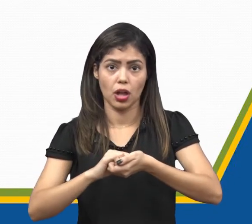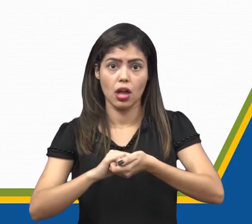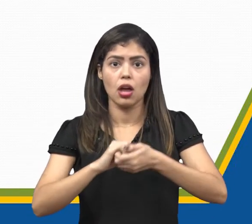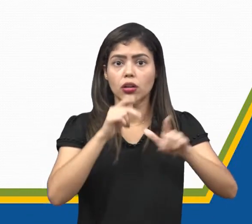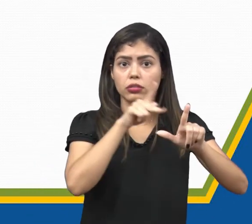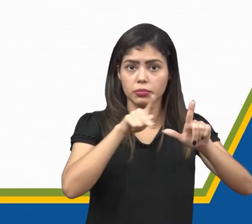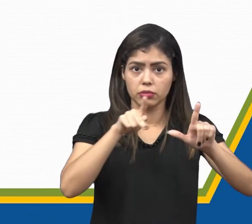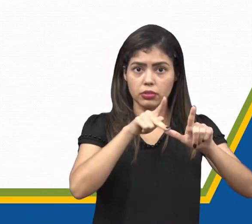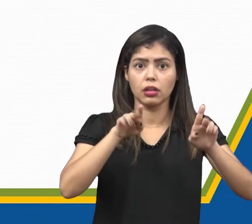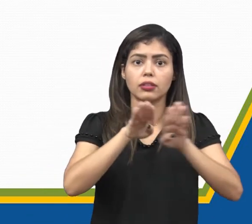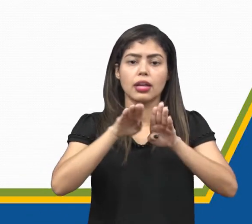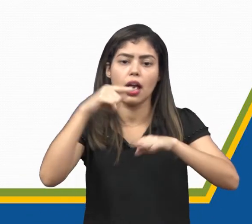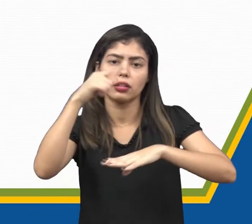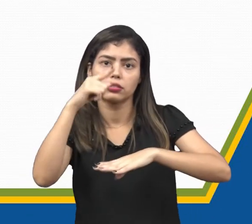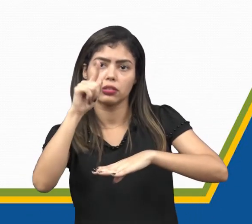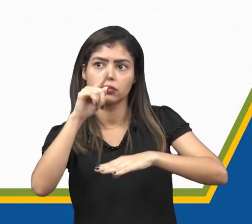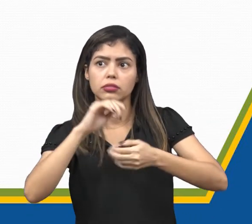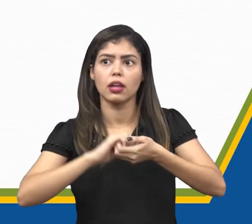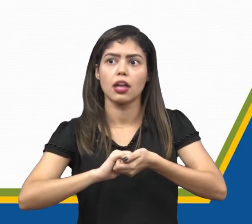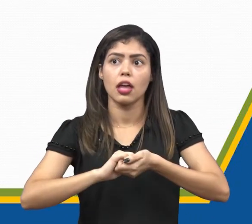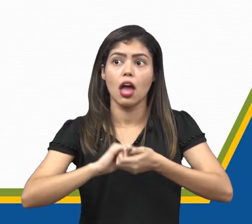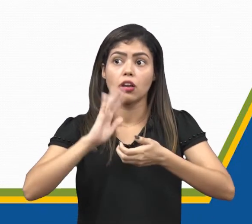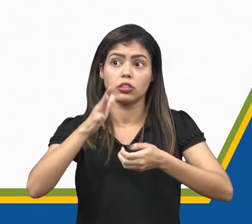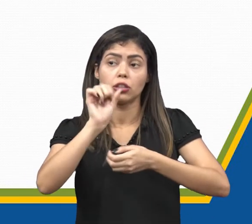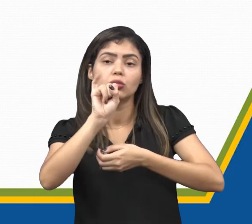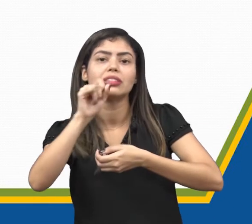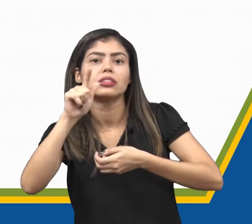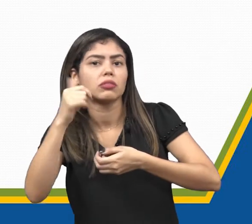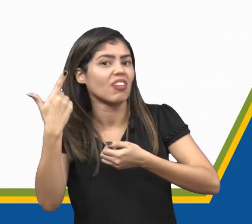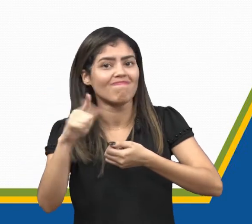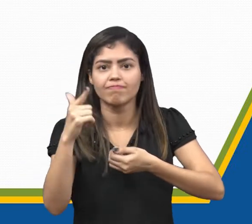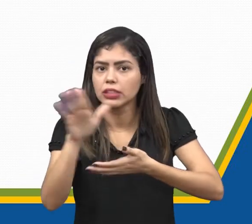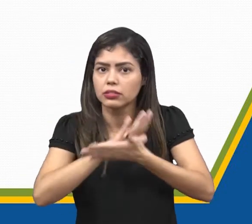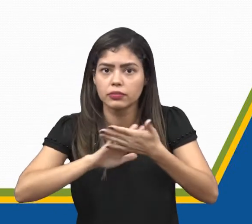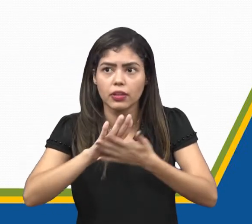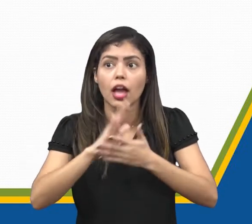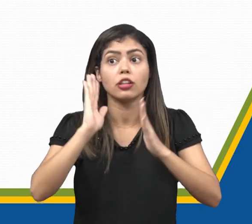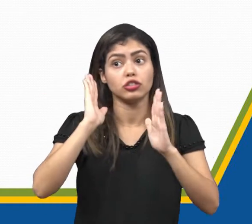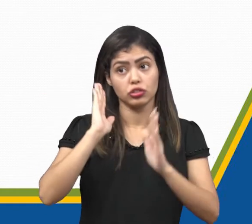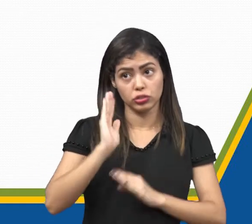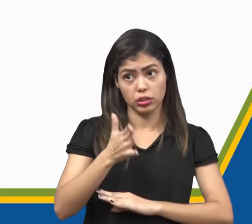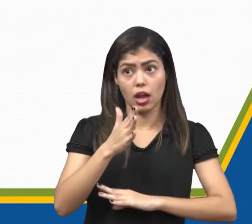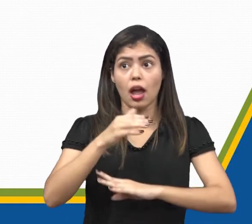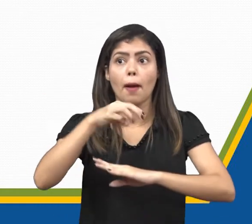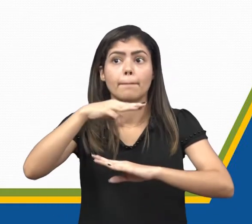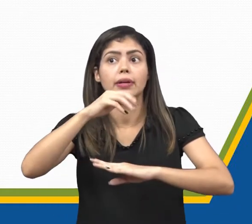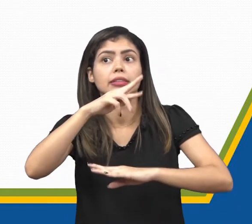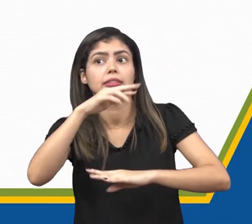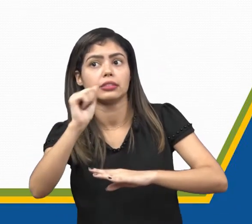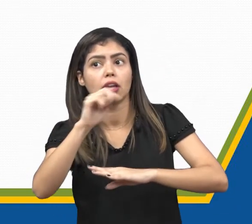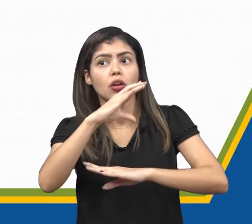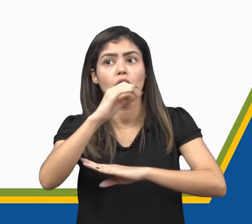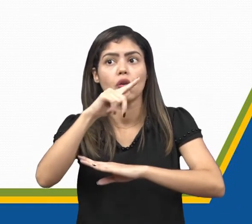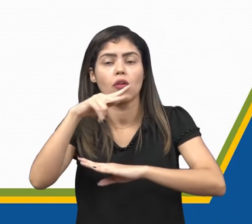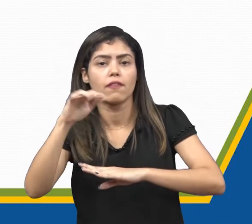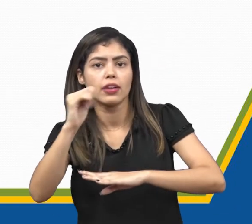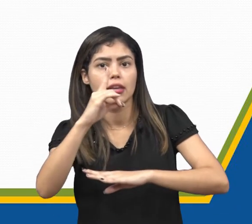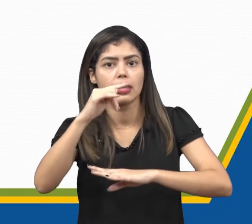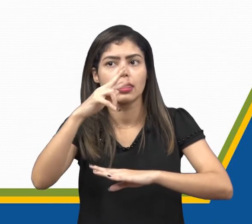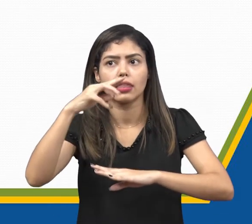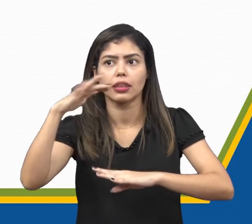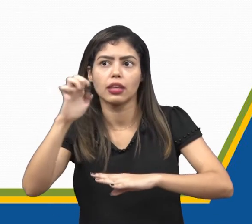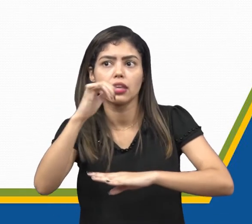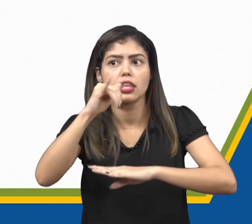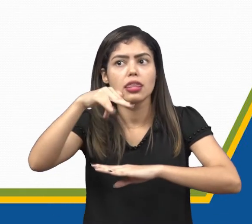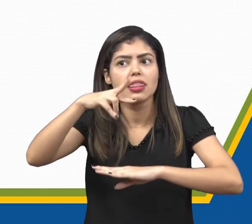plural ele tem acento circunflexo, no singular ele não tem acento nenhum. Já esses outros verbos, mantém, convém, detém, intervém, no